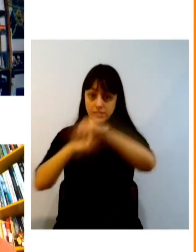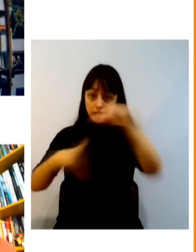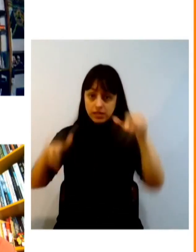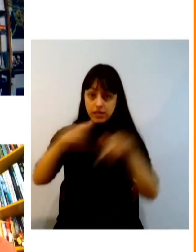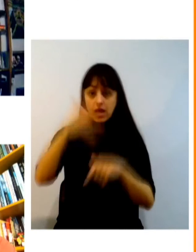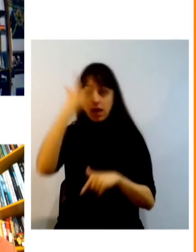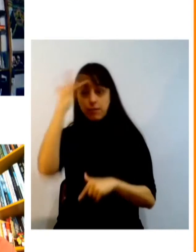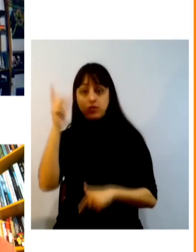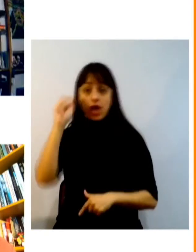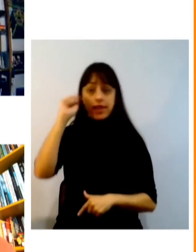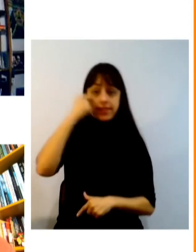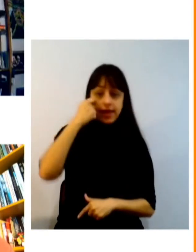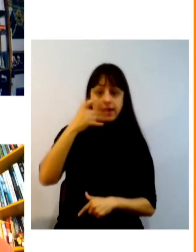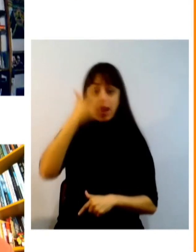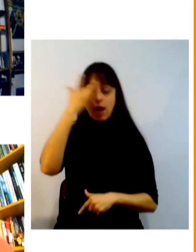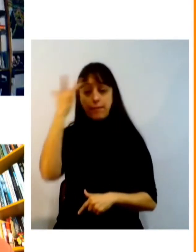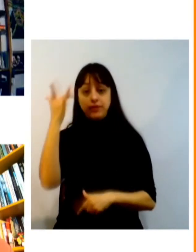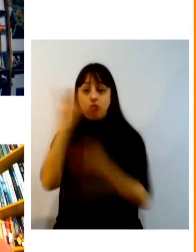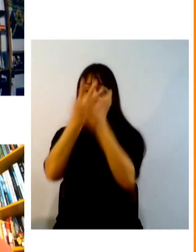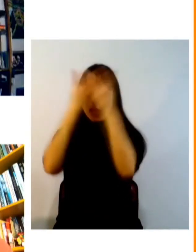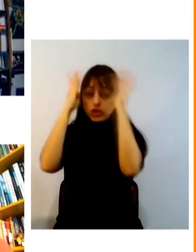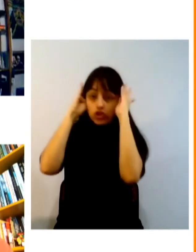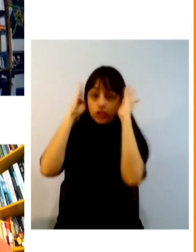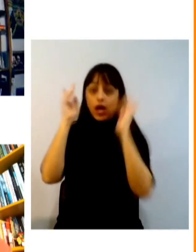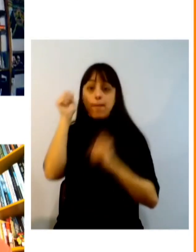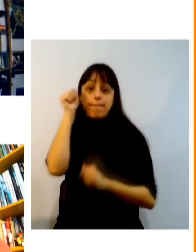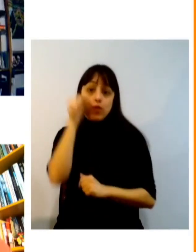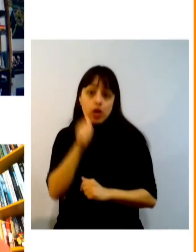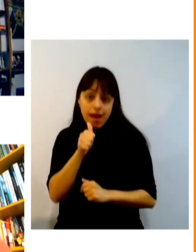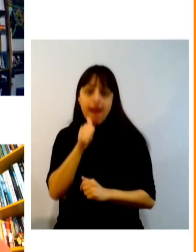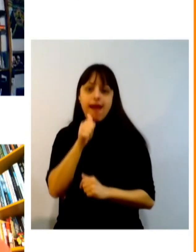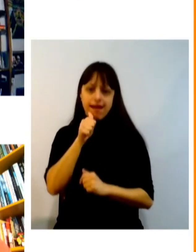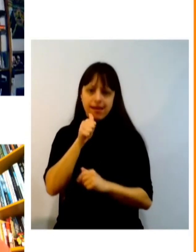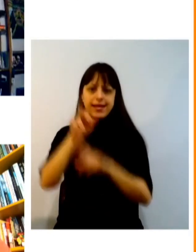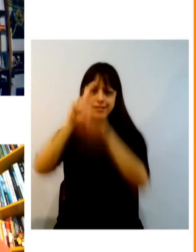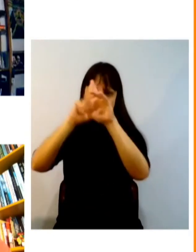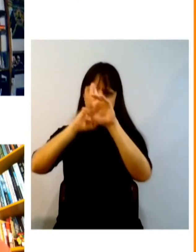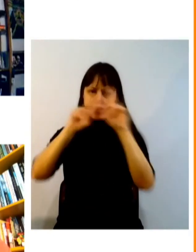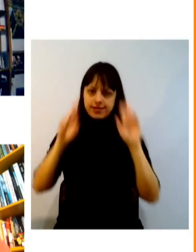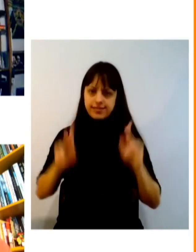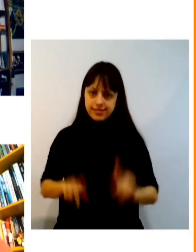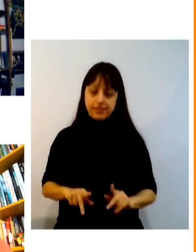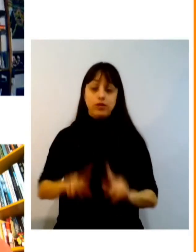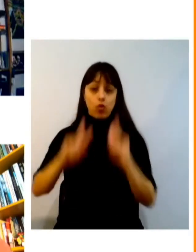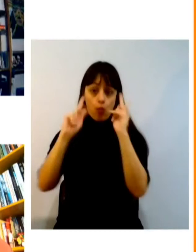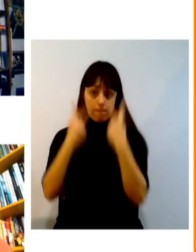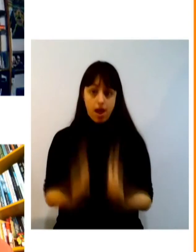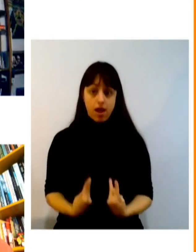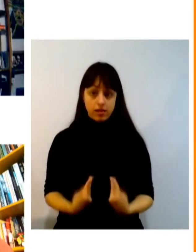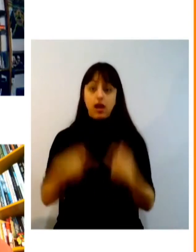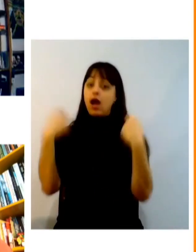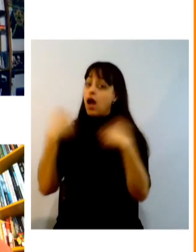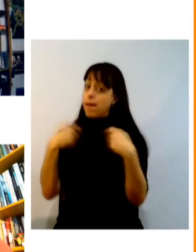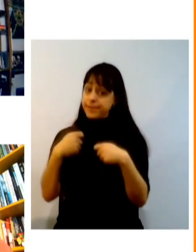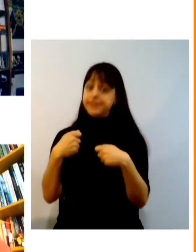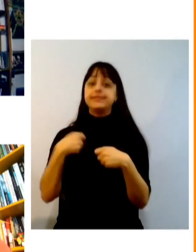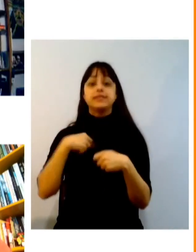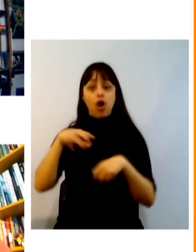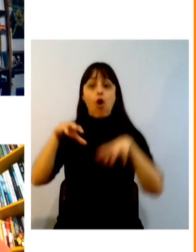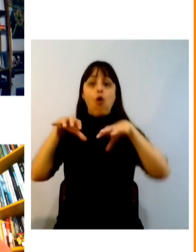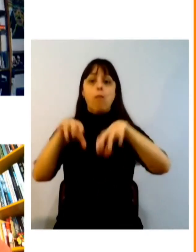com que uma pessoa negra ou indígena ou uma mulher etc. seja normal a ocupar lugar na sociedade